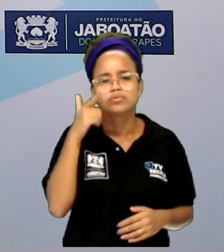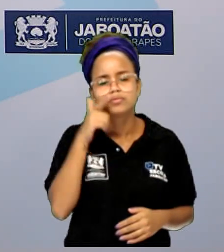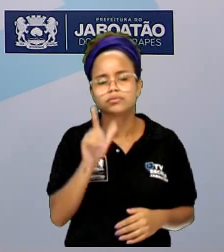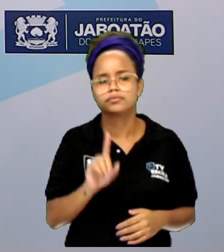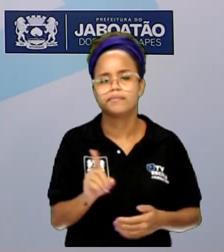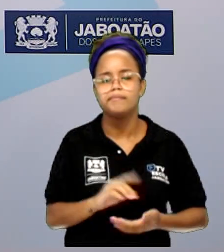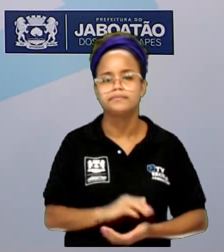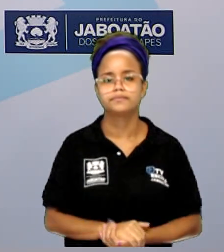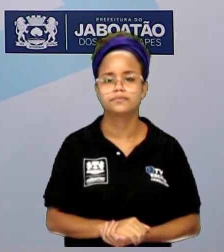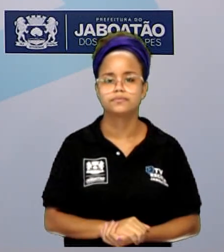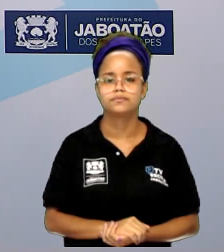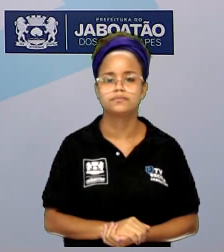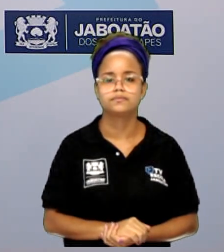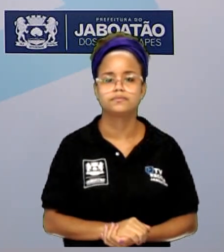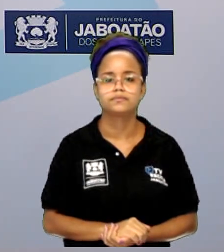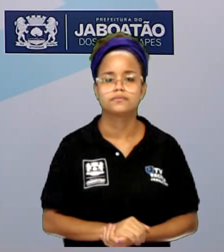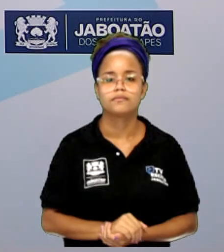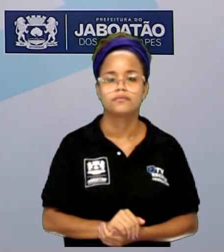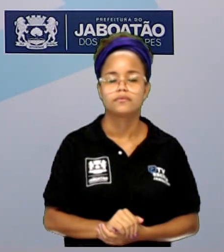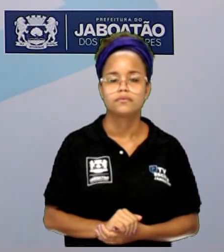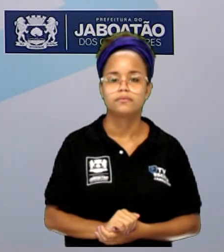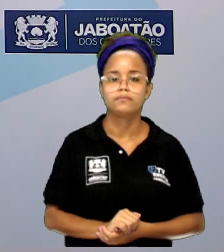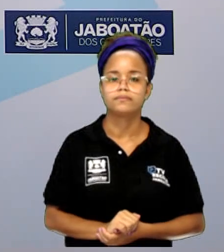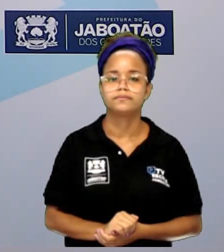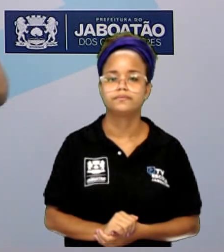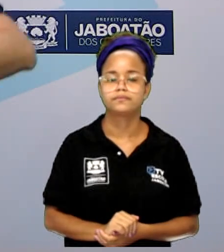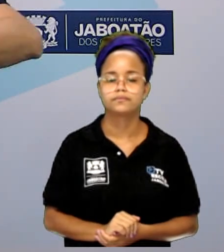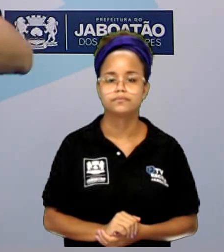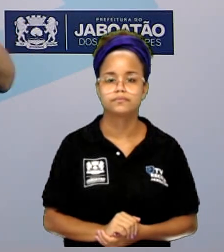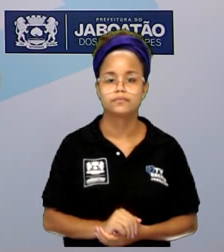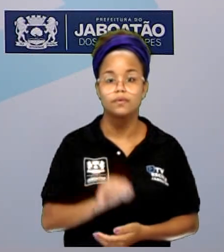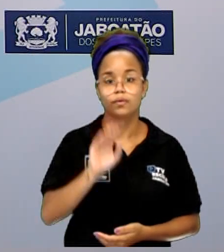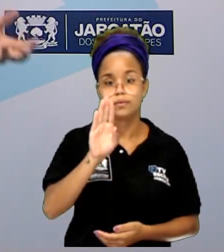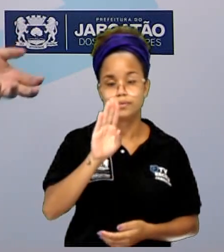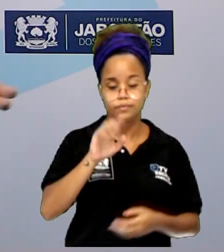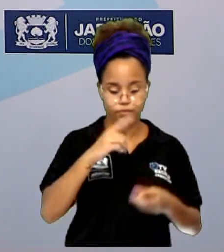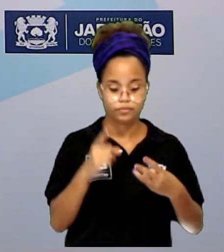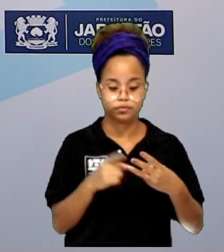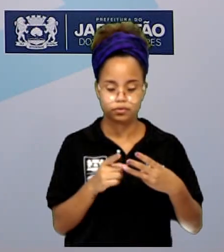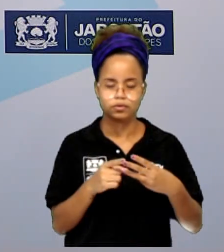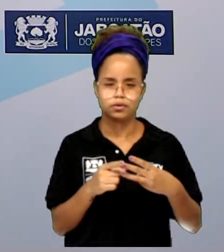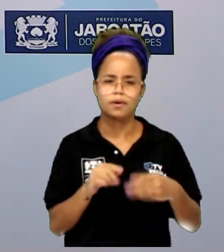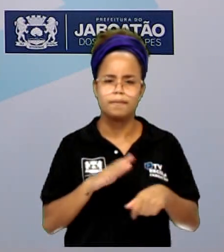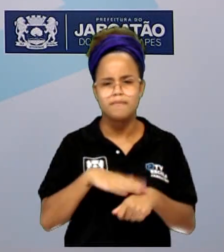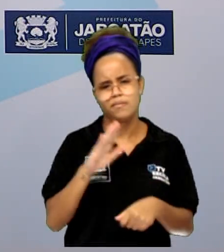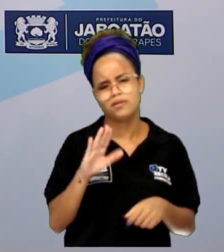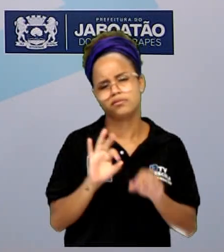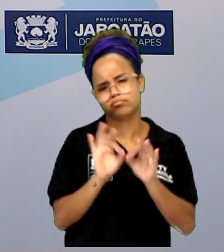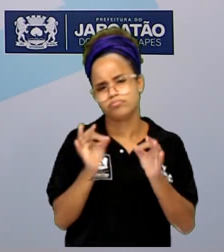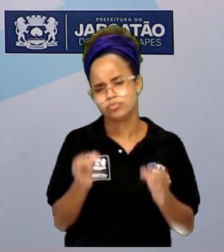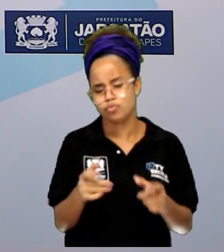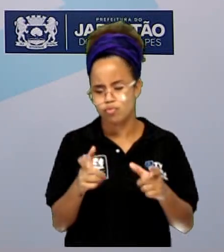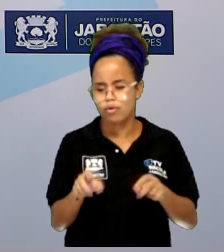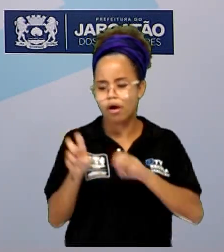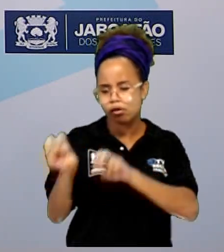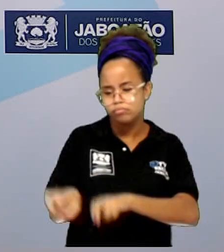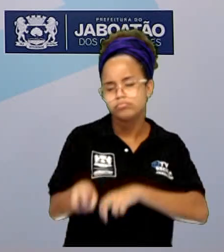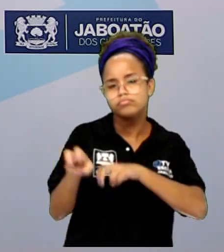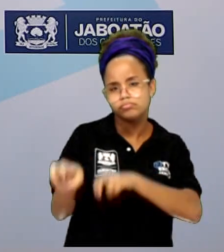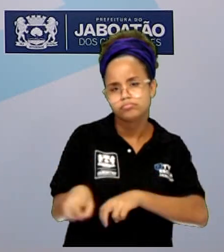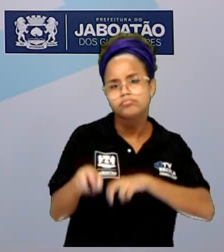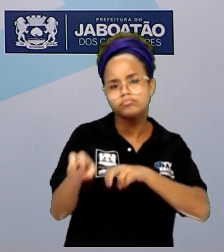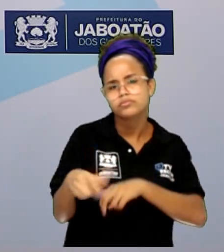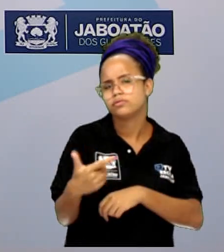o sistema bifásico, hoje ainda ele é usado, né, para propriedades mais simples, como as propriedades rurais, que não tem muito